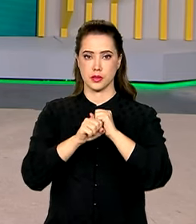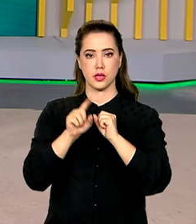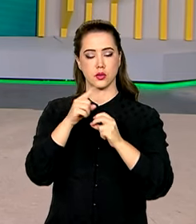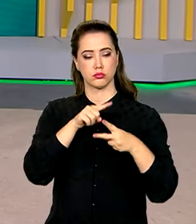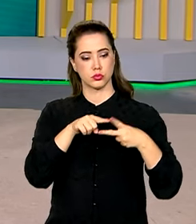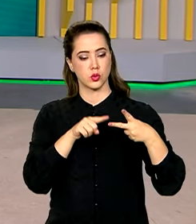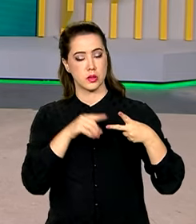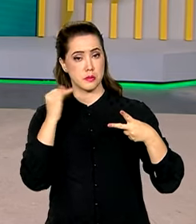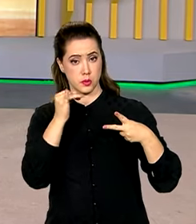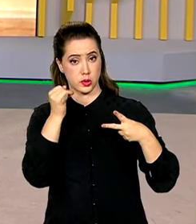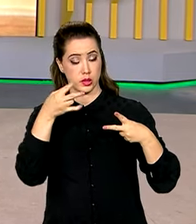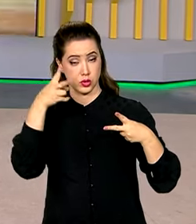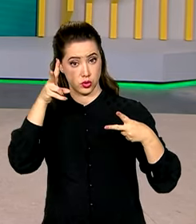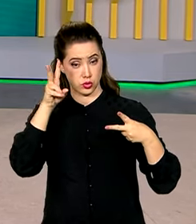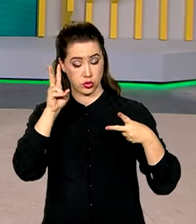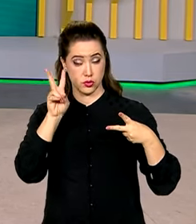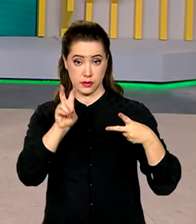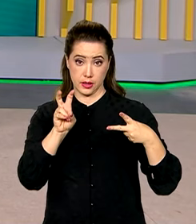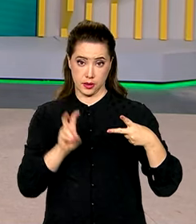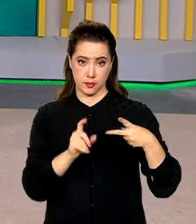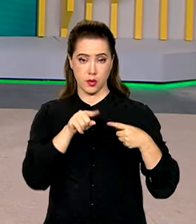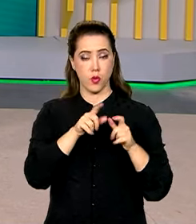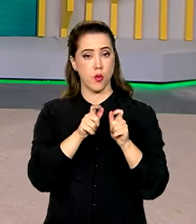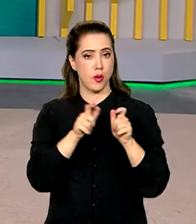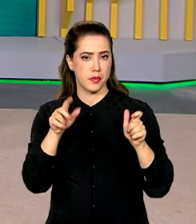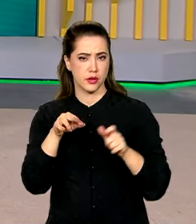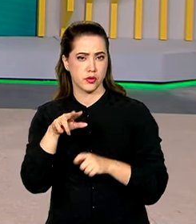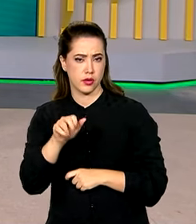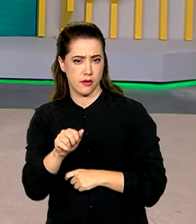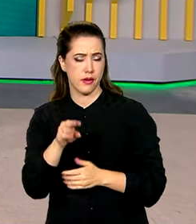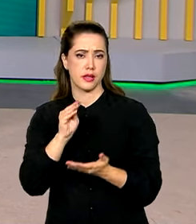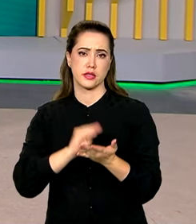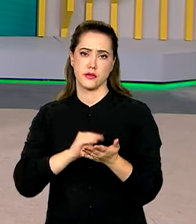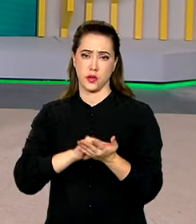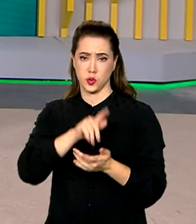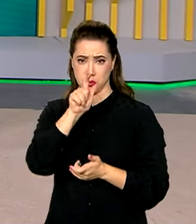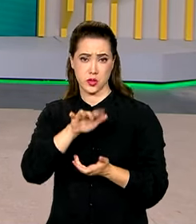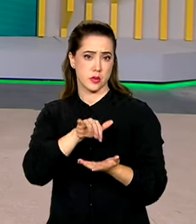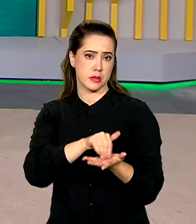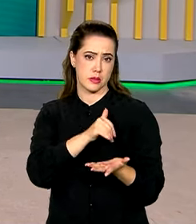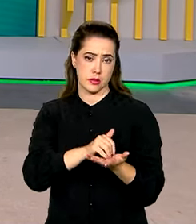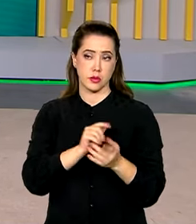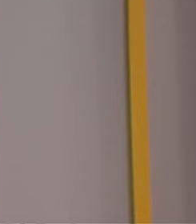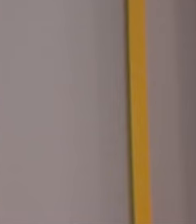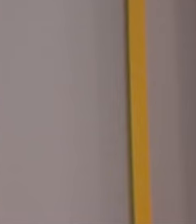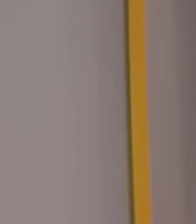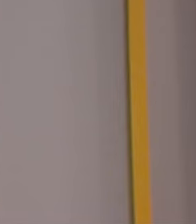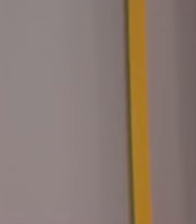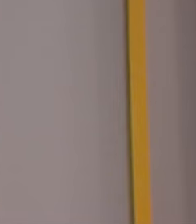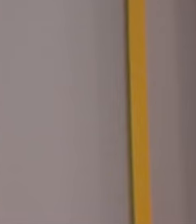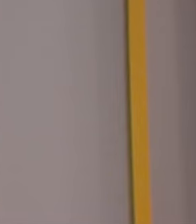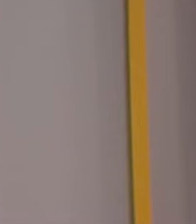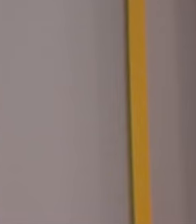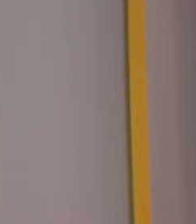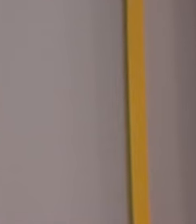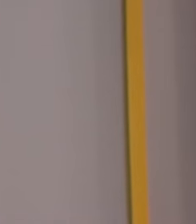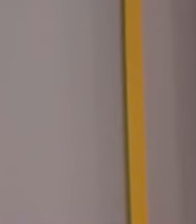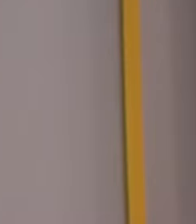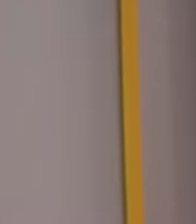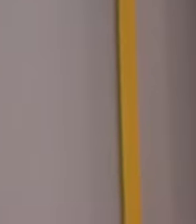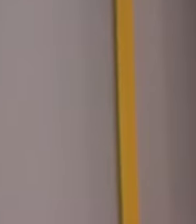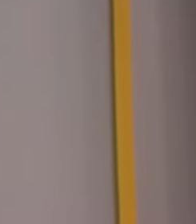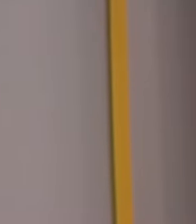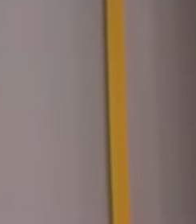Um deles, o aumento das vagas não preenchidas nas instituições públicas e privadas. E também, Roberto, o número de